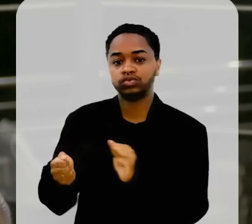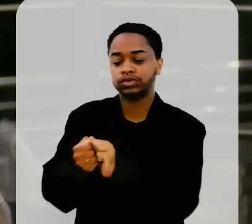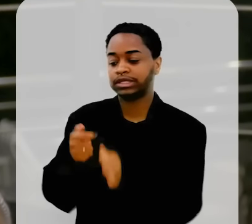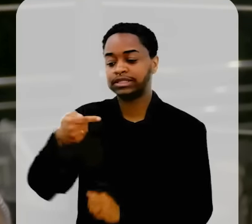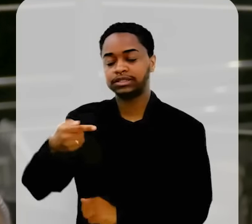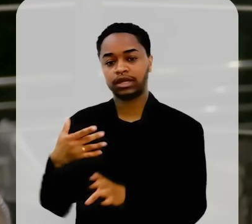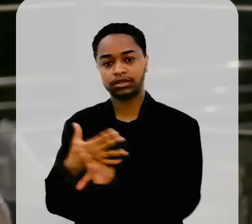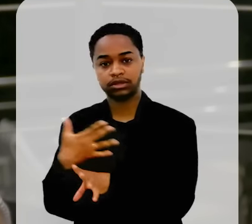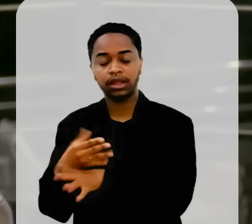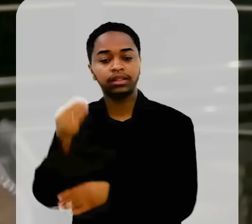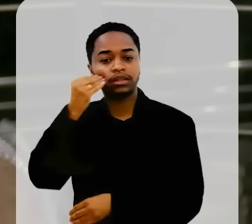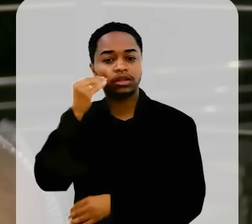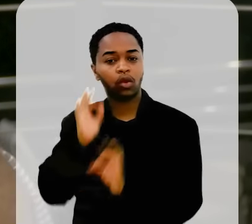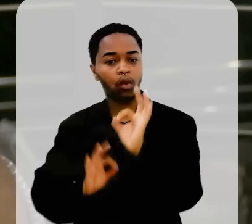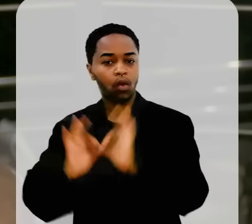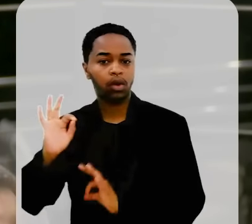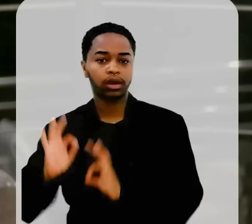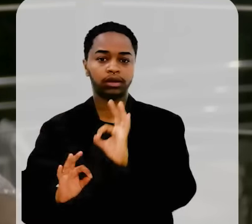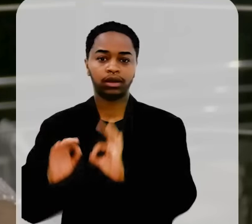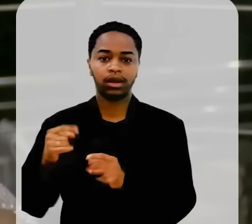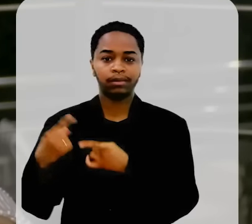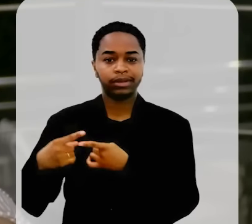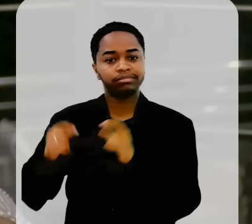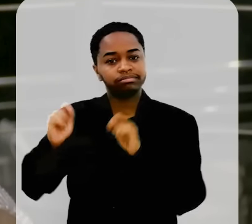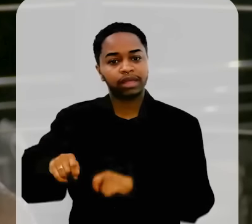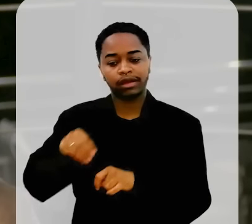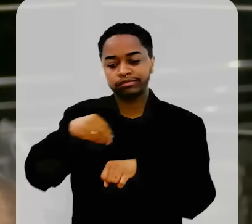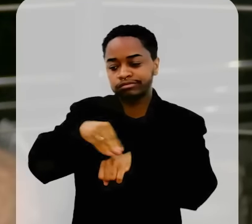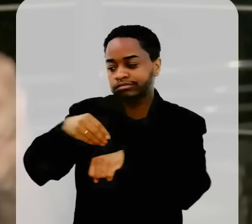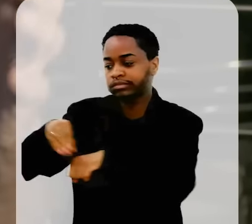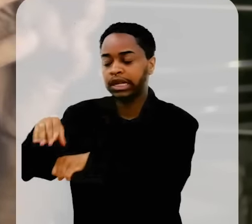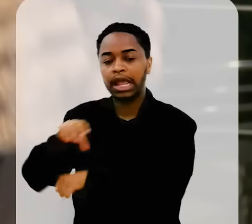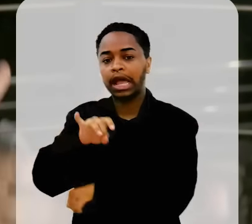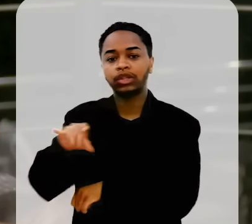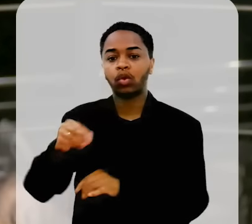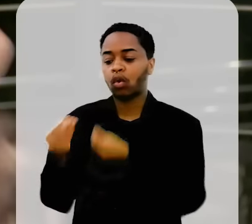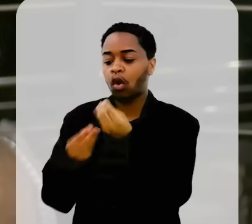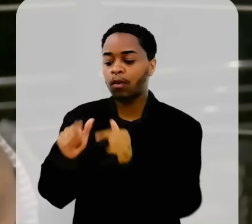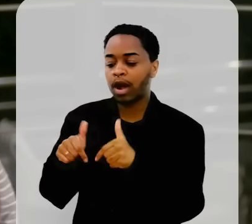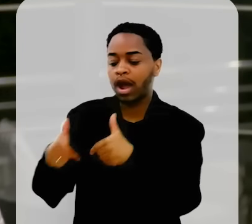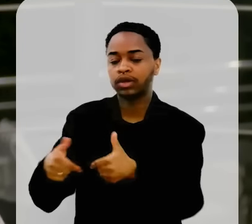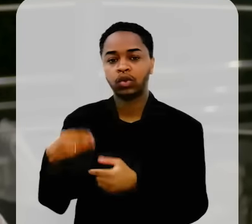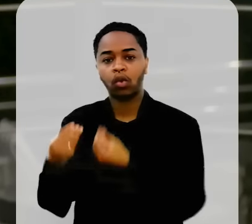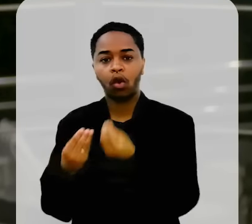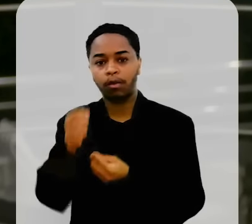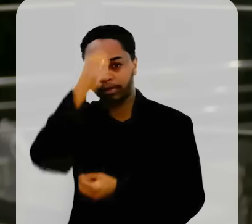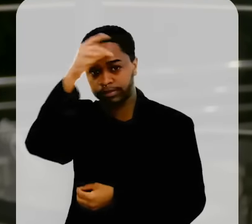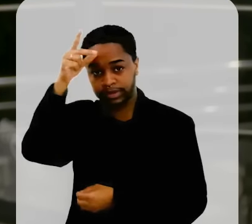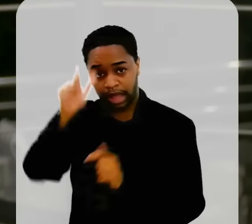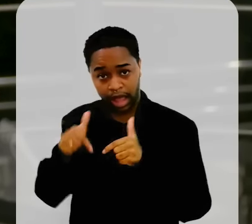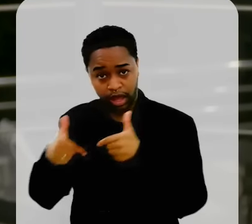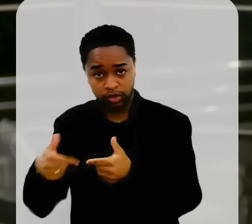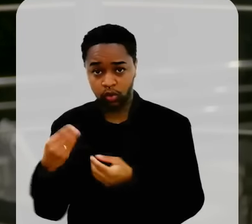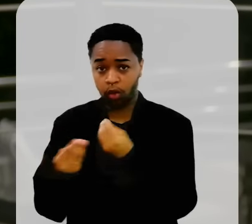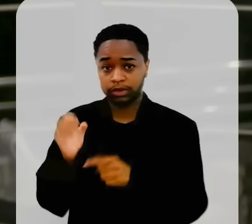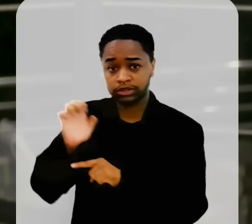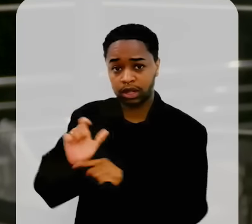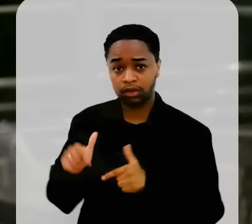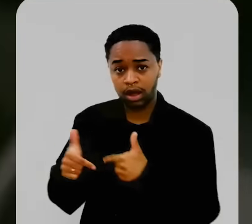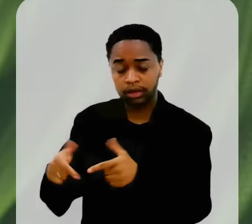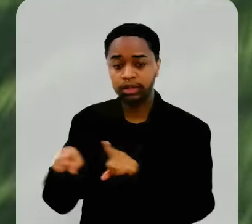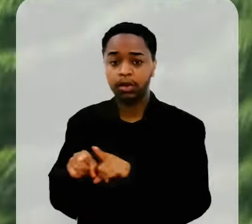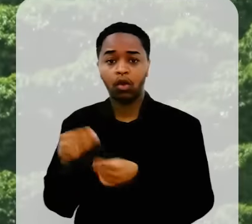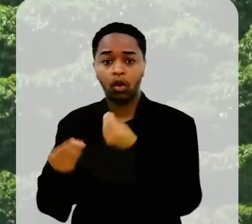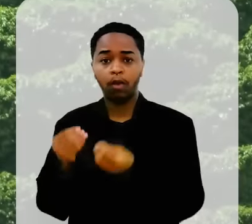municípios. Para normatizar, para cada um saber o que o município vai fazer, o que o Estado vai fazer e o que o governo federal vai